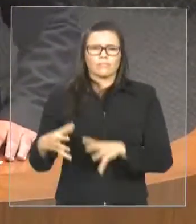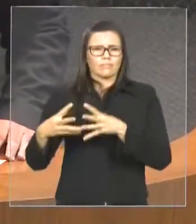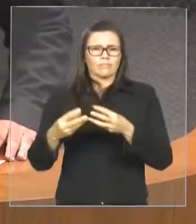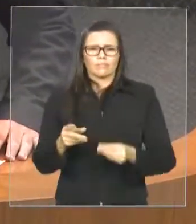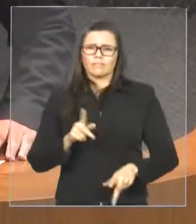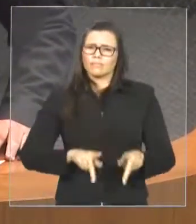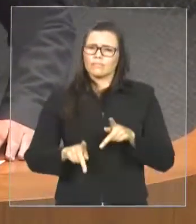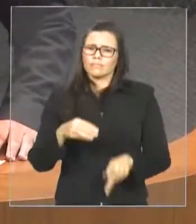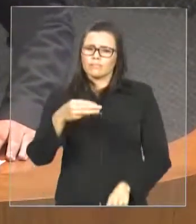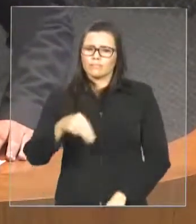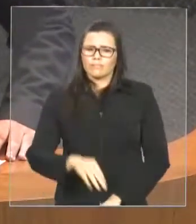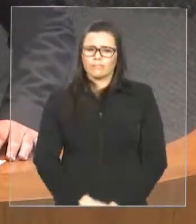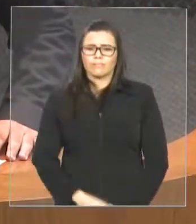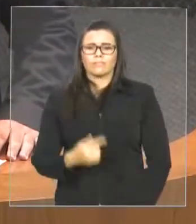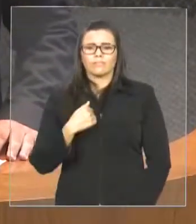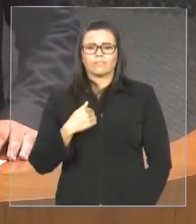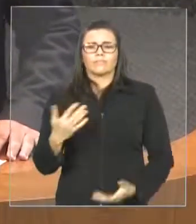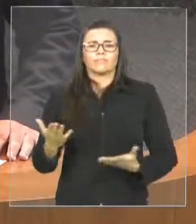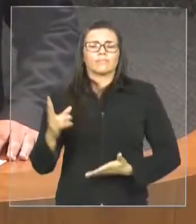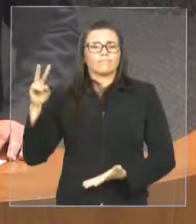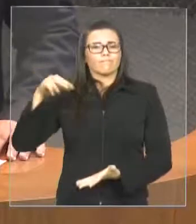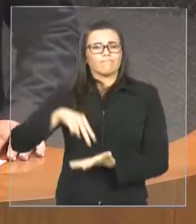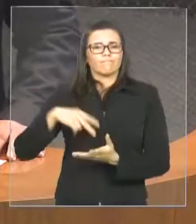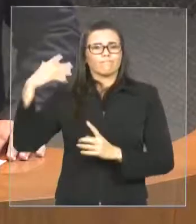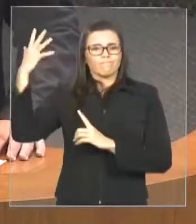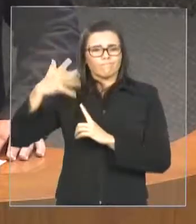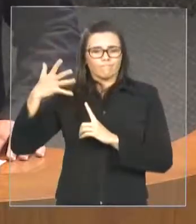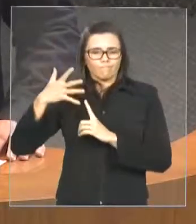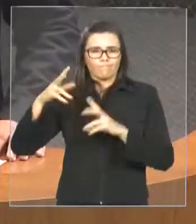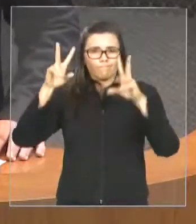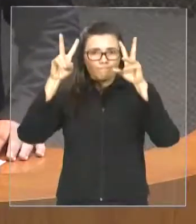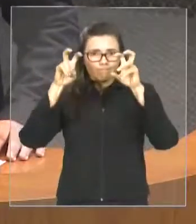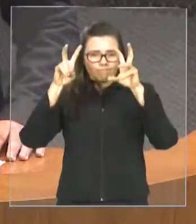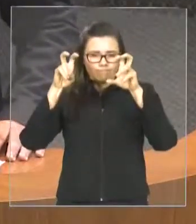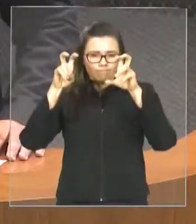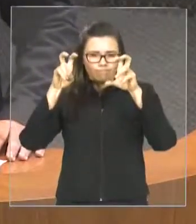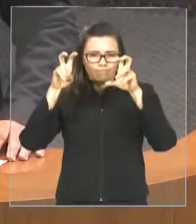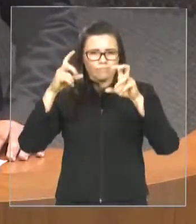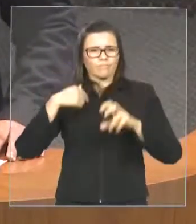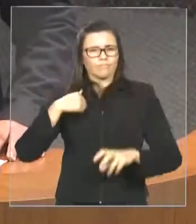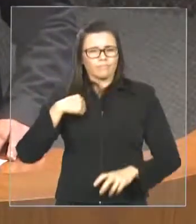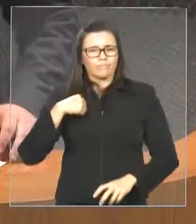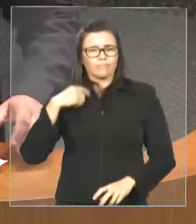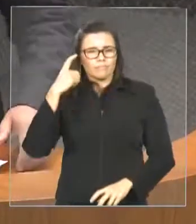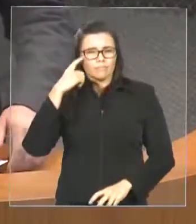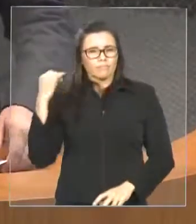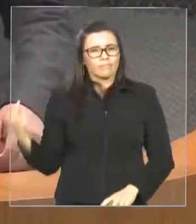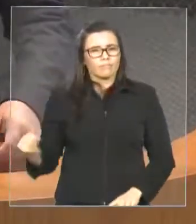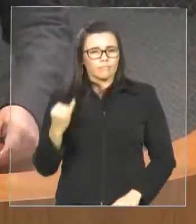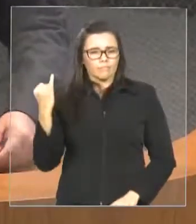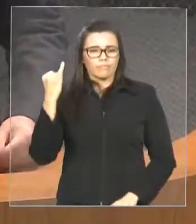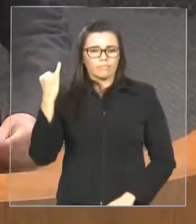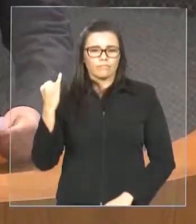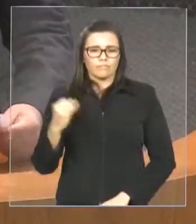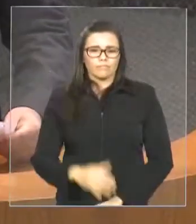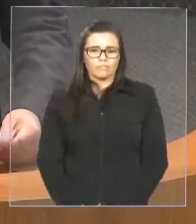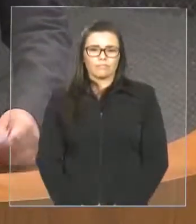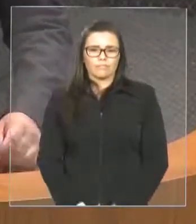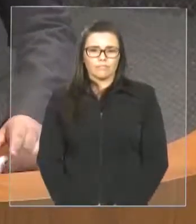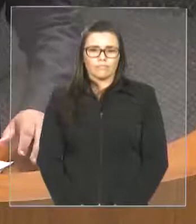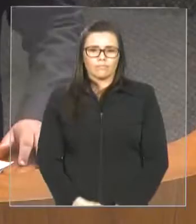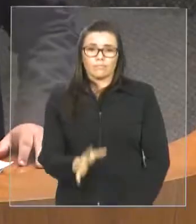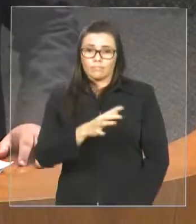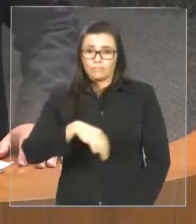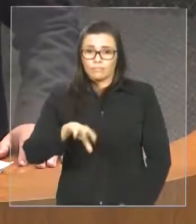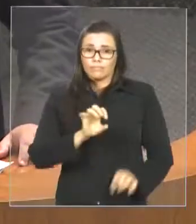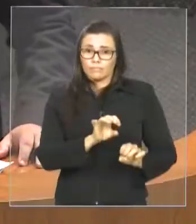Gostaria de destacar hoje um assunto que eu acho de suma importância relativo à educação no Estado